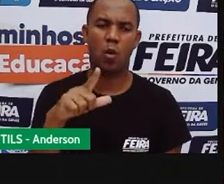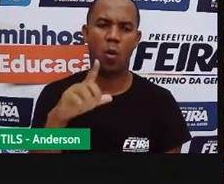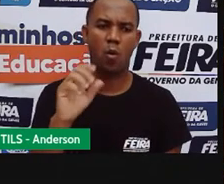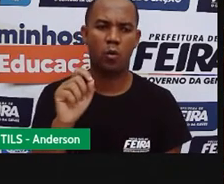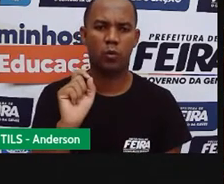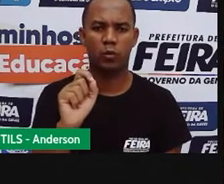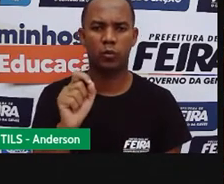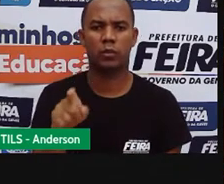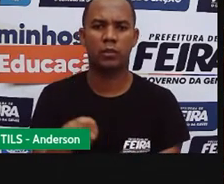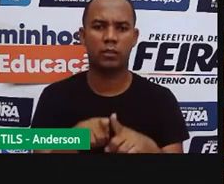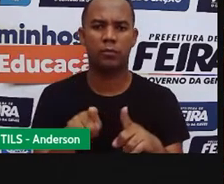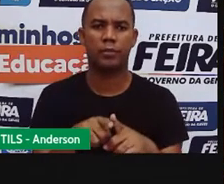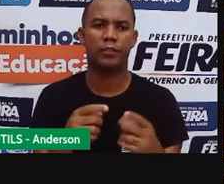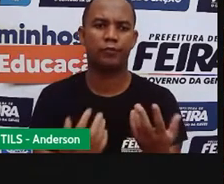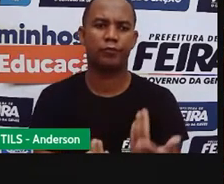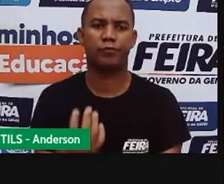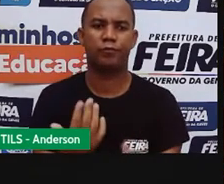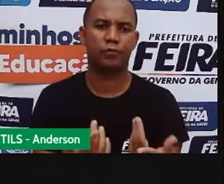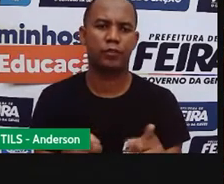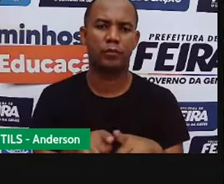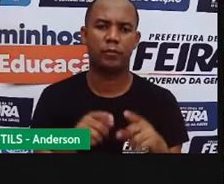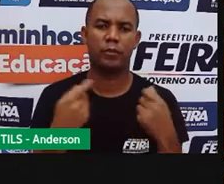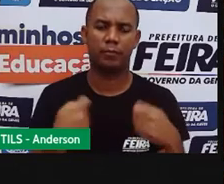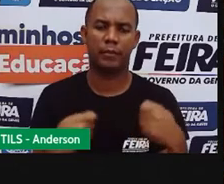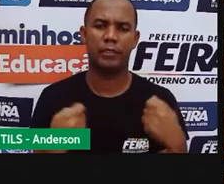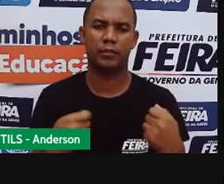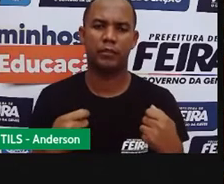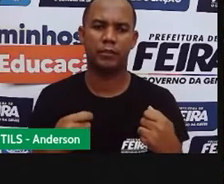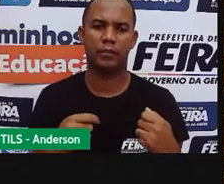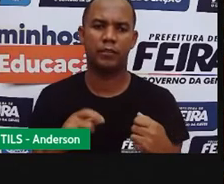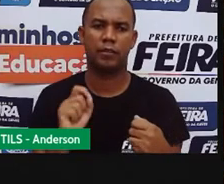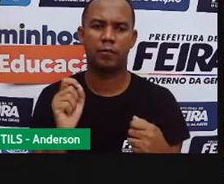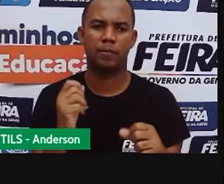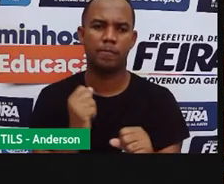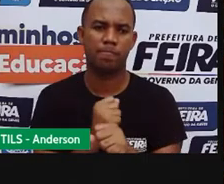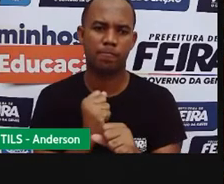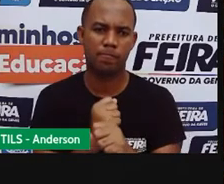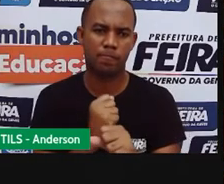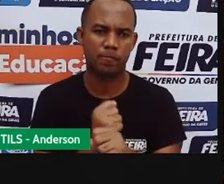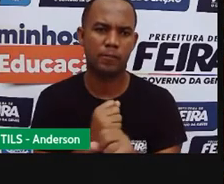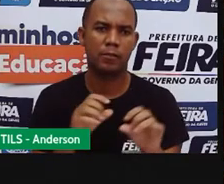que é o porco. É preciso mão de obra especializada.